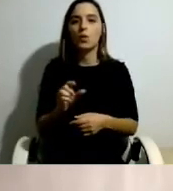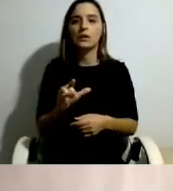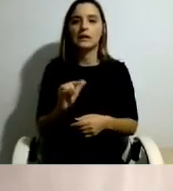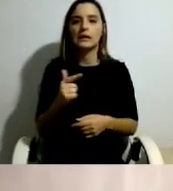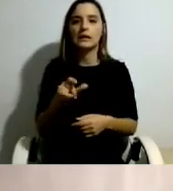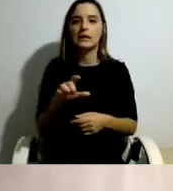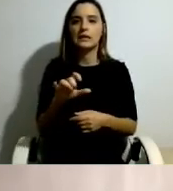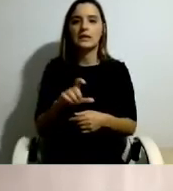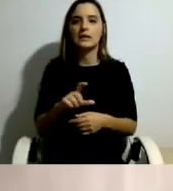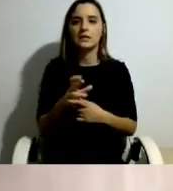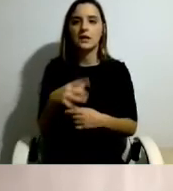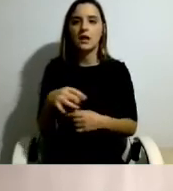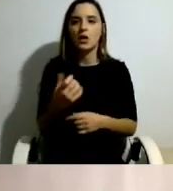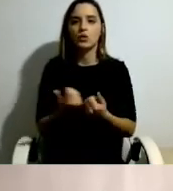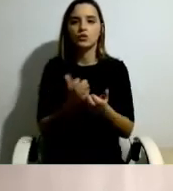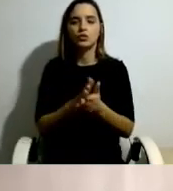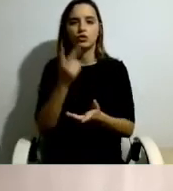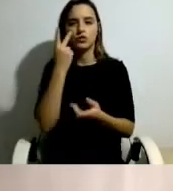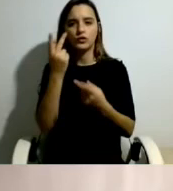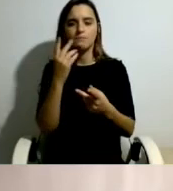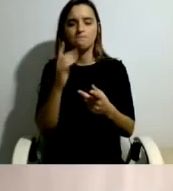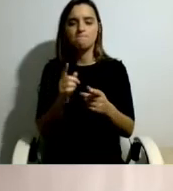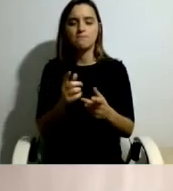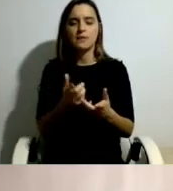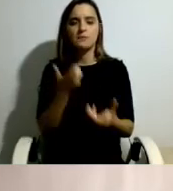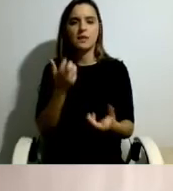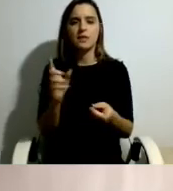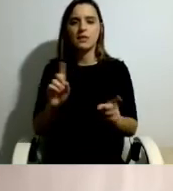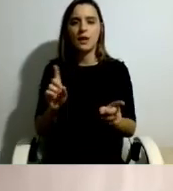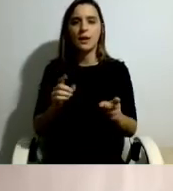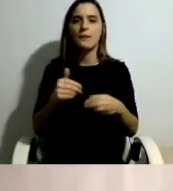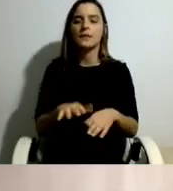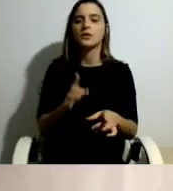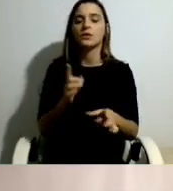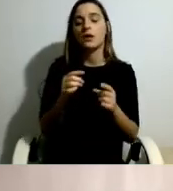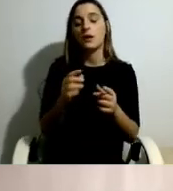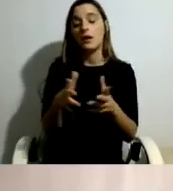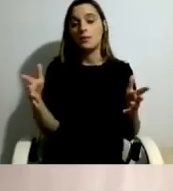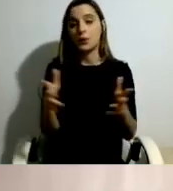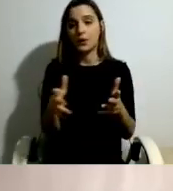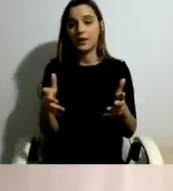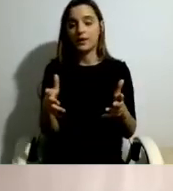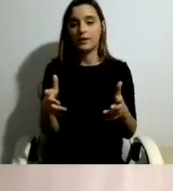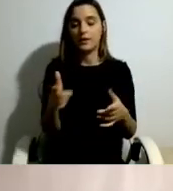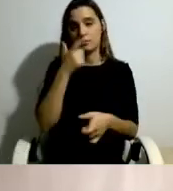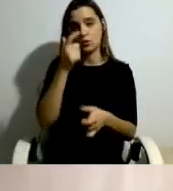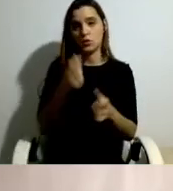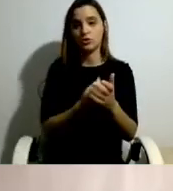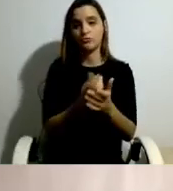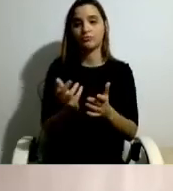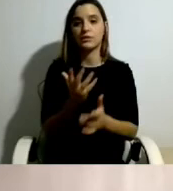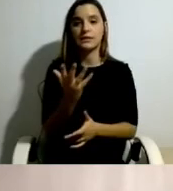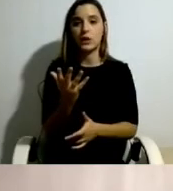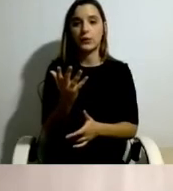participantes do projeto piloto, mas na grande maioria, eles são só cinco pessoas, na maioria